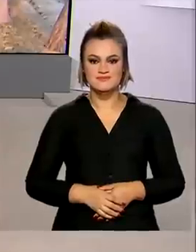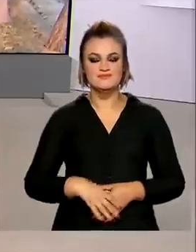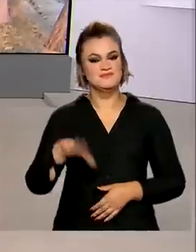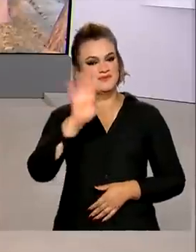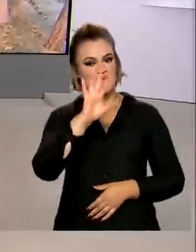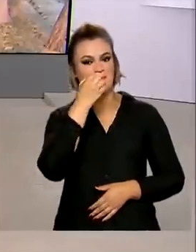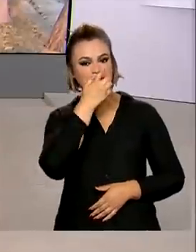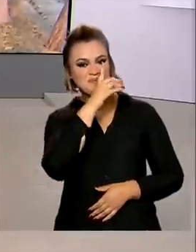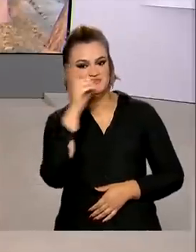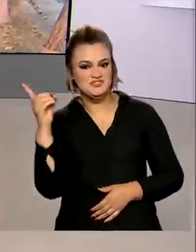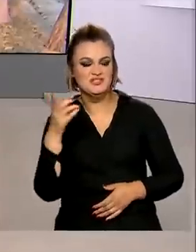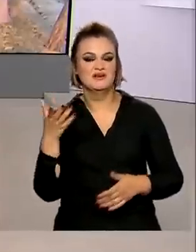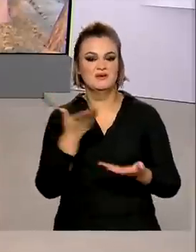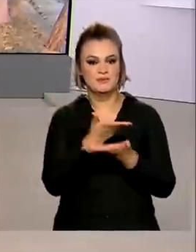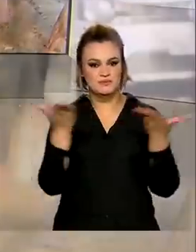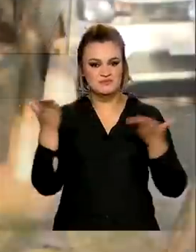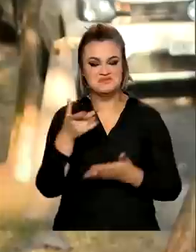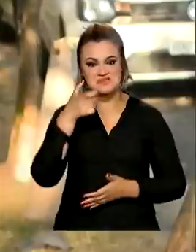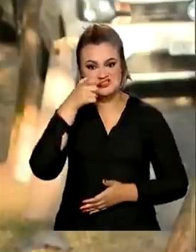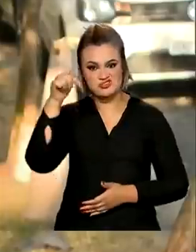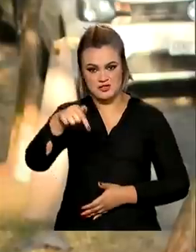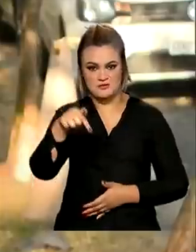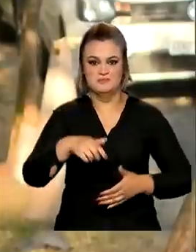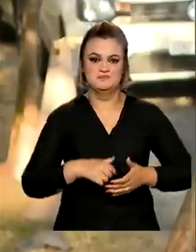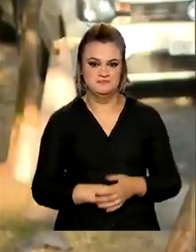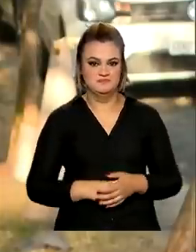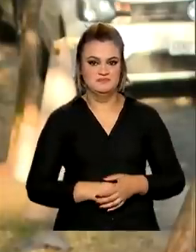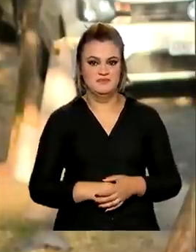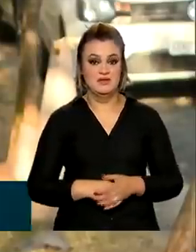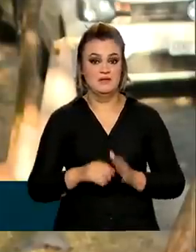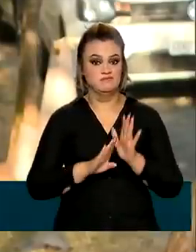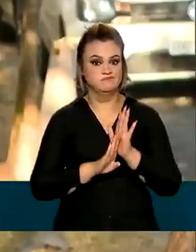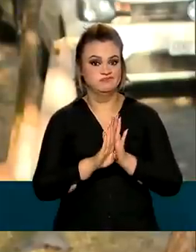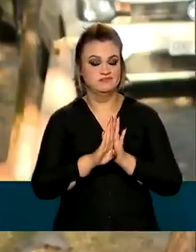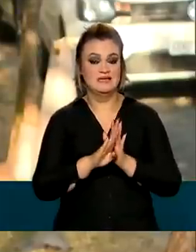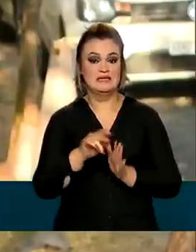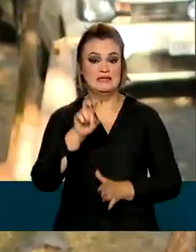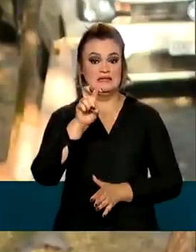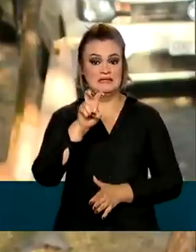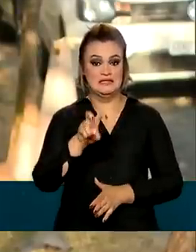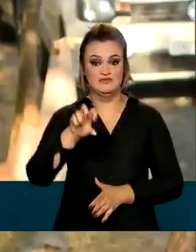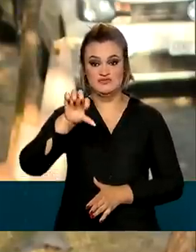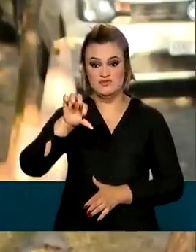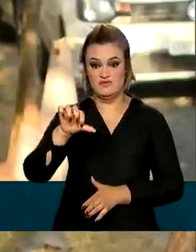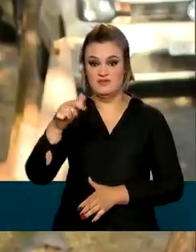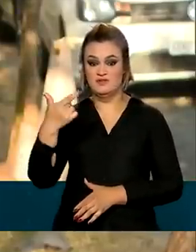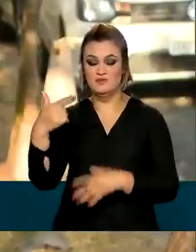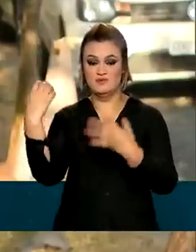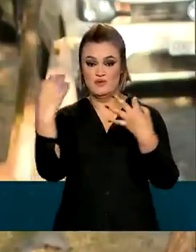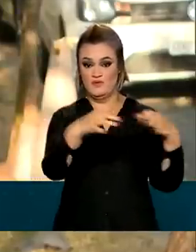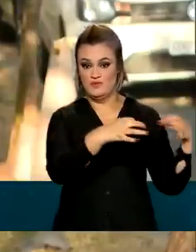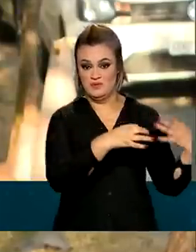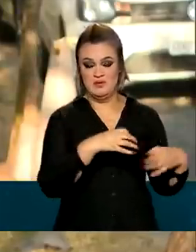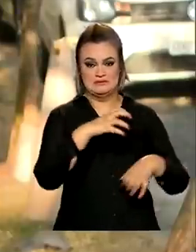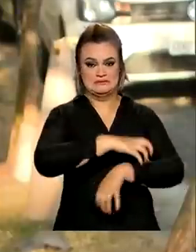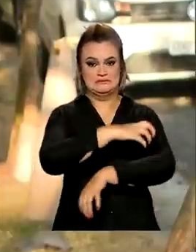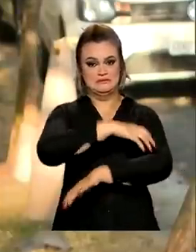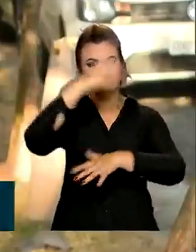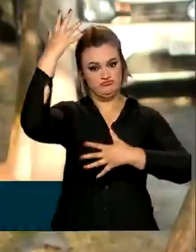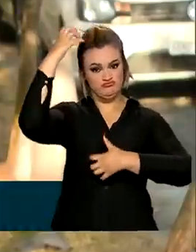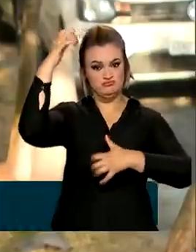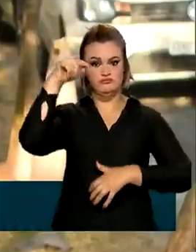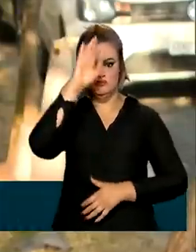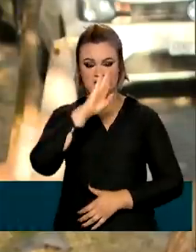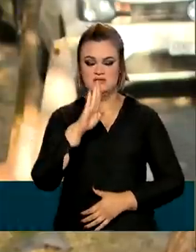Bom dia, Renata. Bom dia a todos que nos acompanham. Subiu para 592 o número de casos de Manquebox no Brasil.